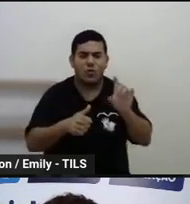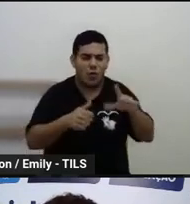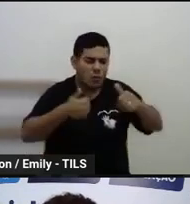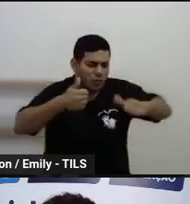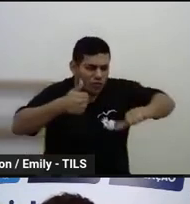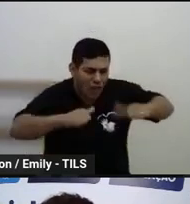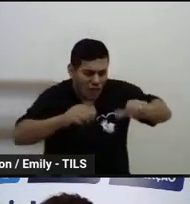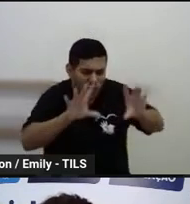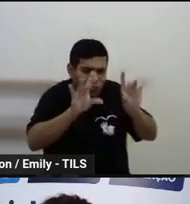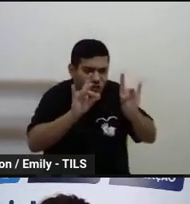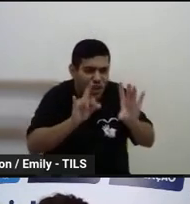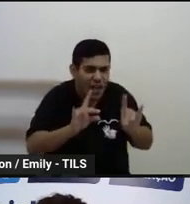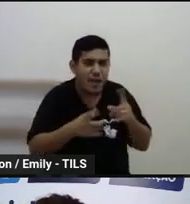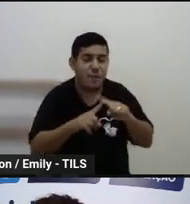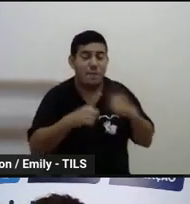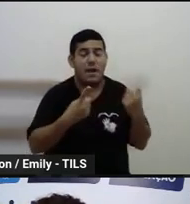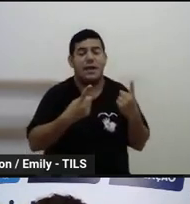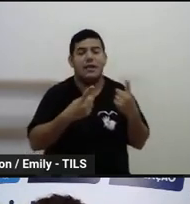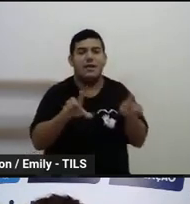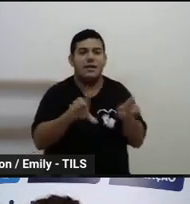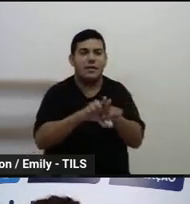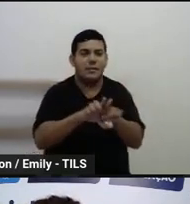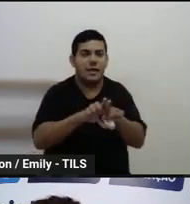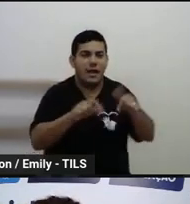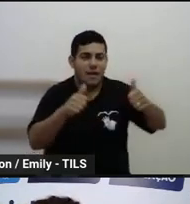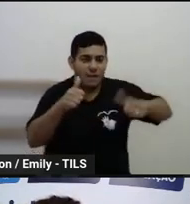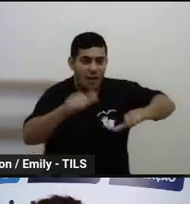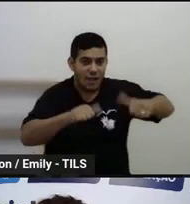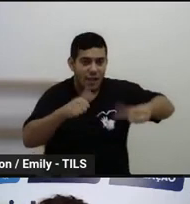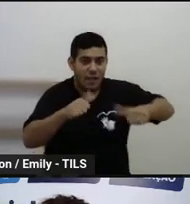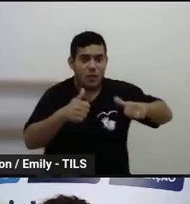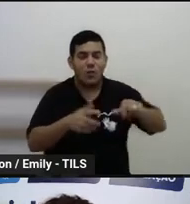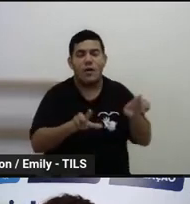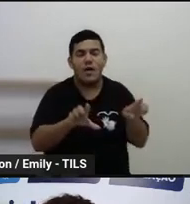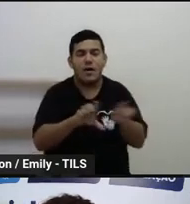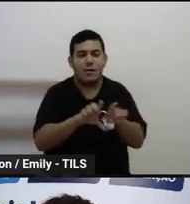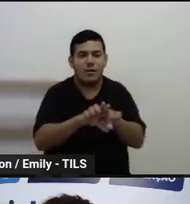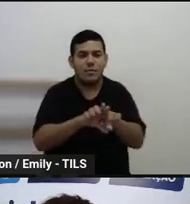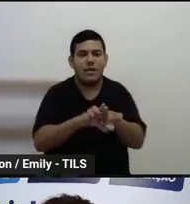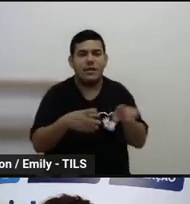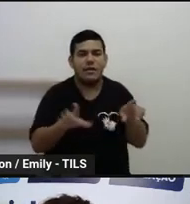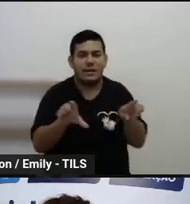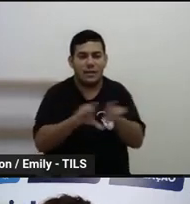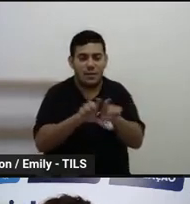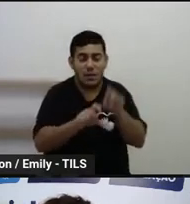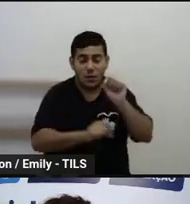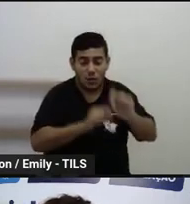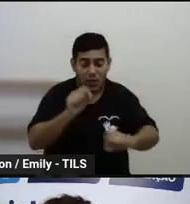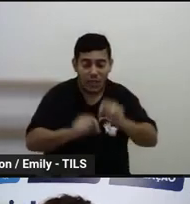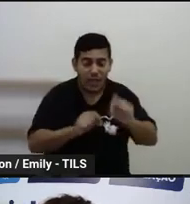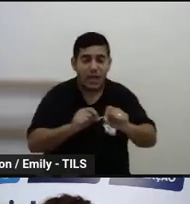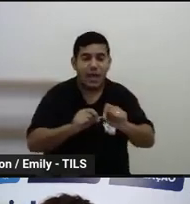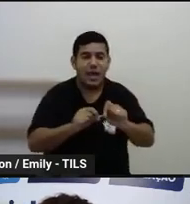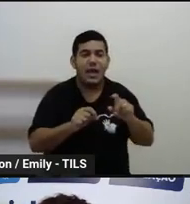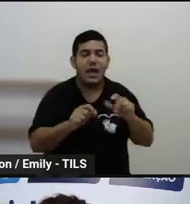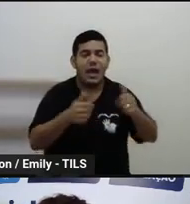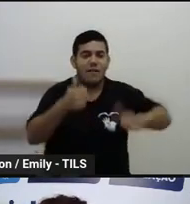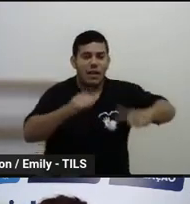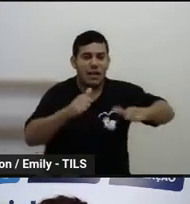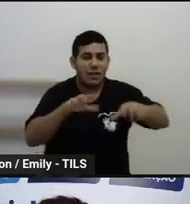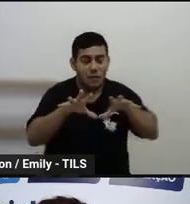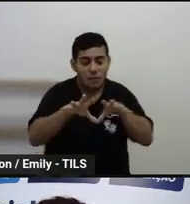nós faremos inicialmente essa avaliação diagnóstica, mas nós teremos também avaliações